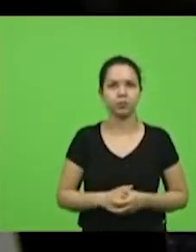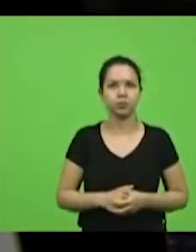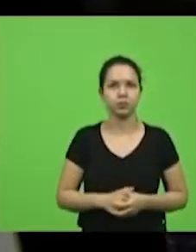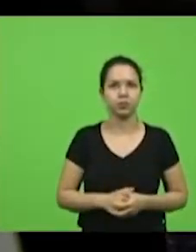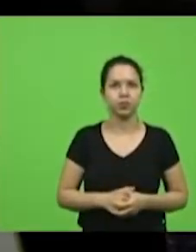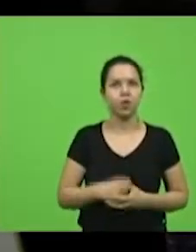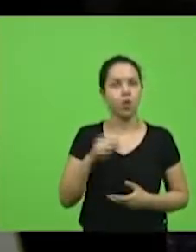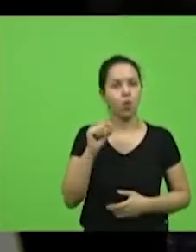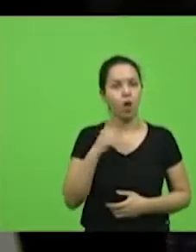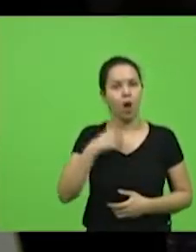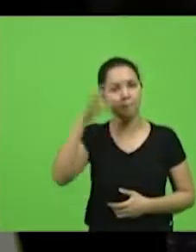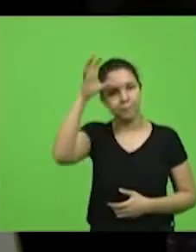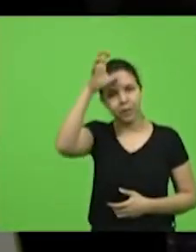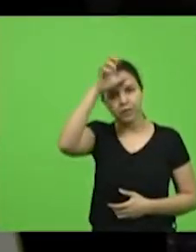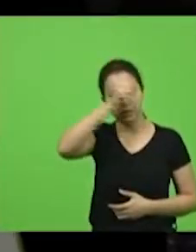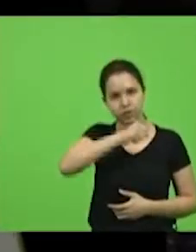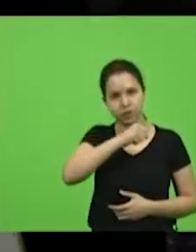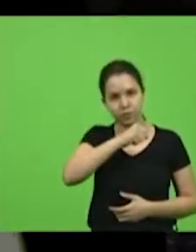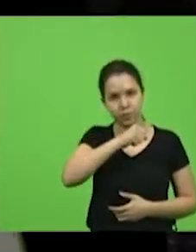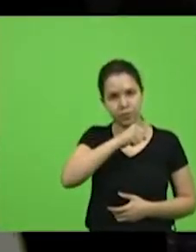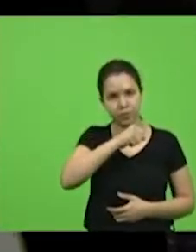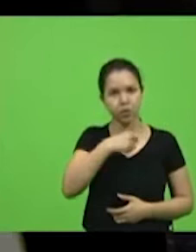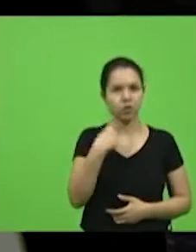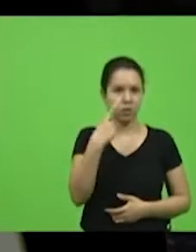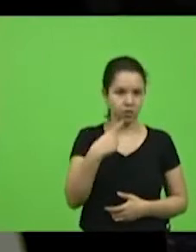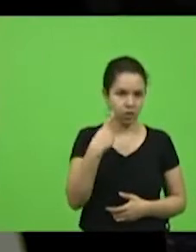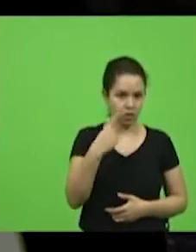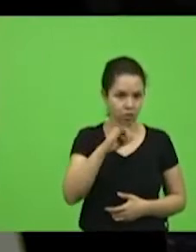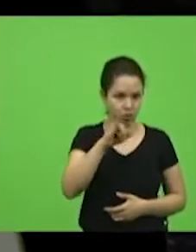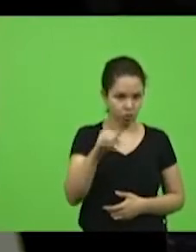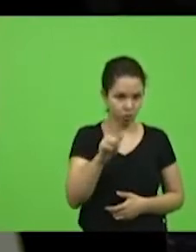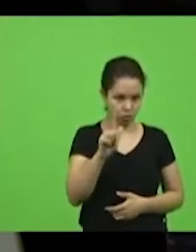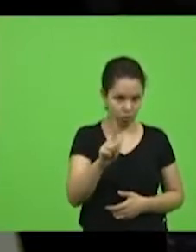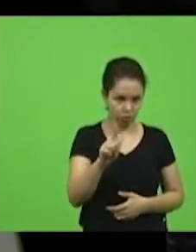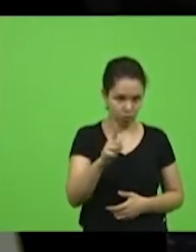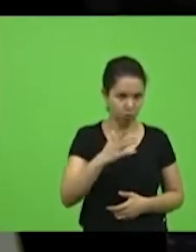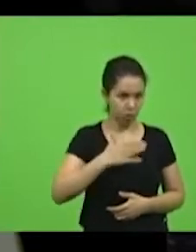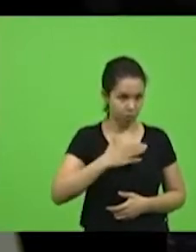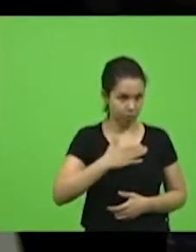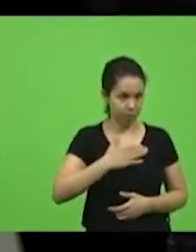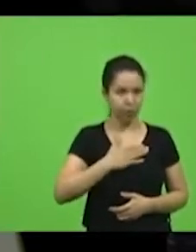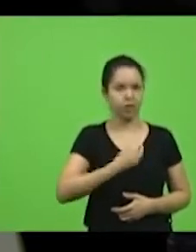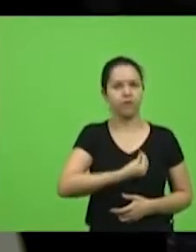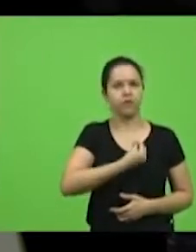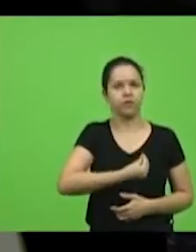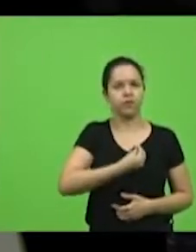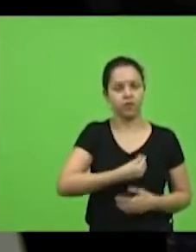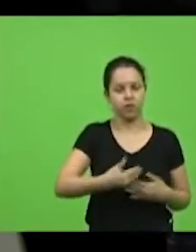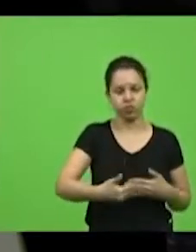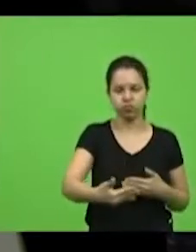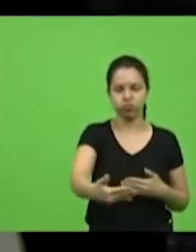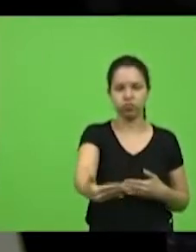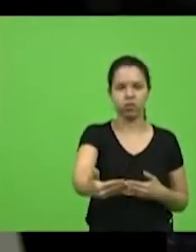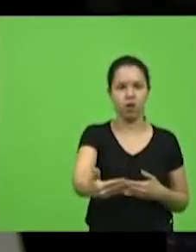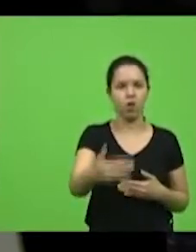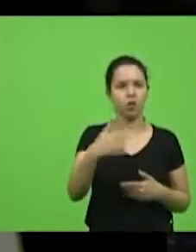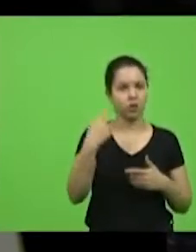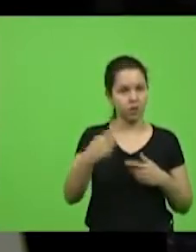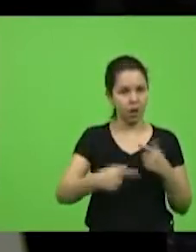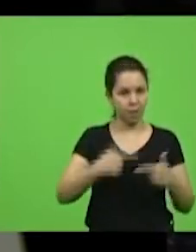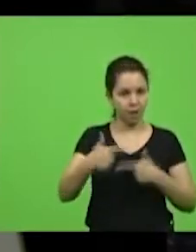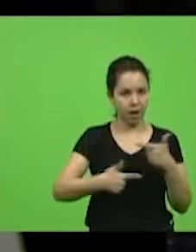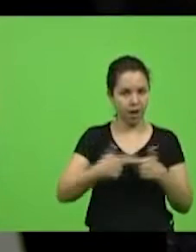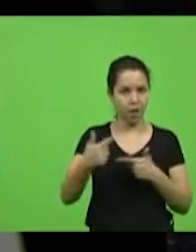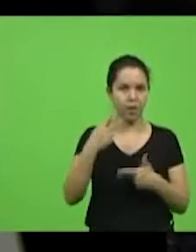com o deputado Júlio Garcia, eu vou carregar para a minha vida, não só como trabalho parlamentar, mas também